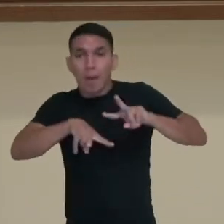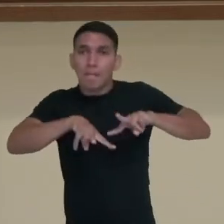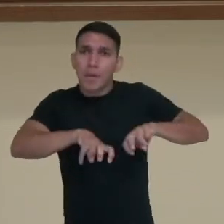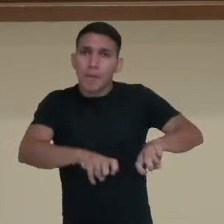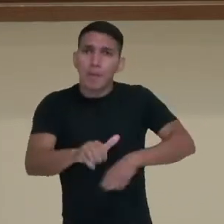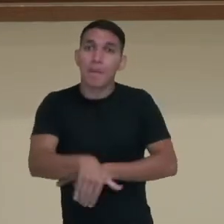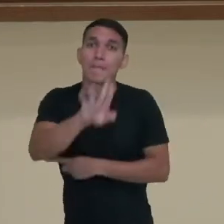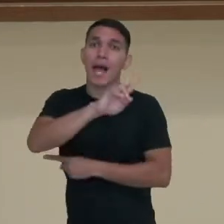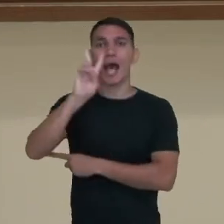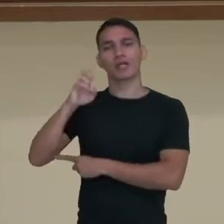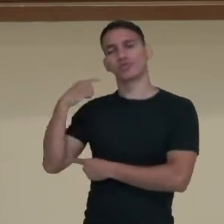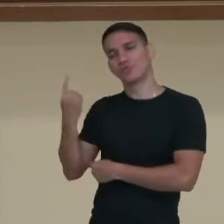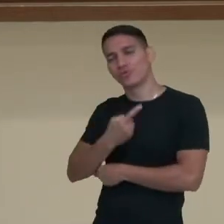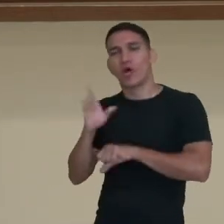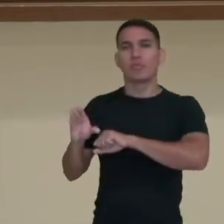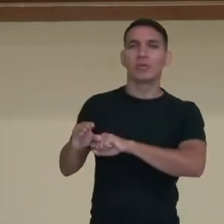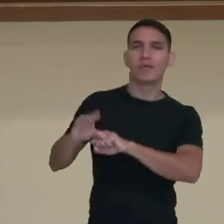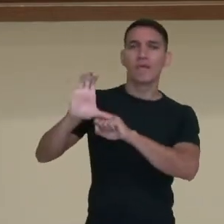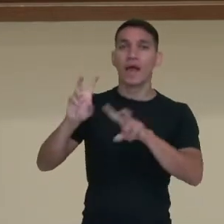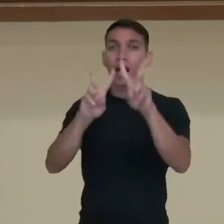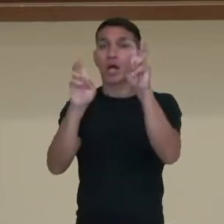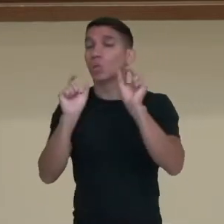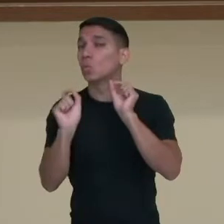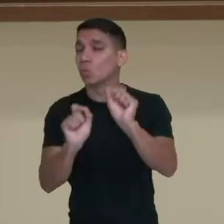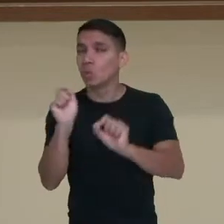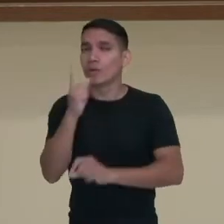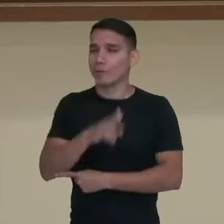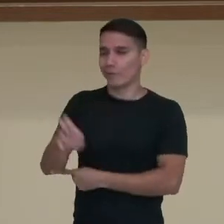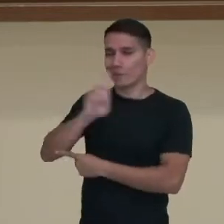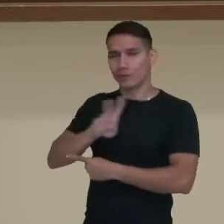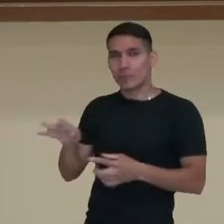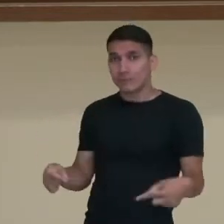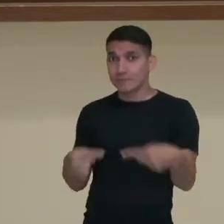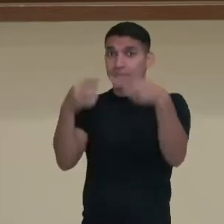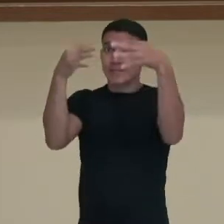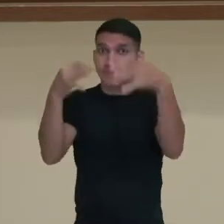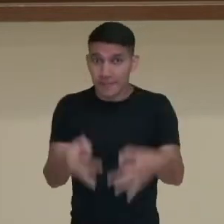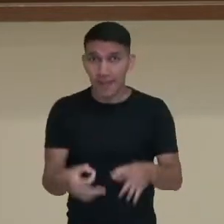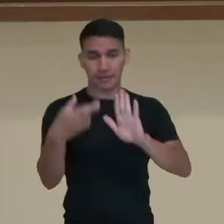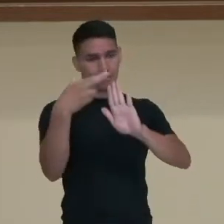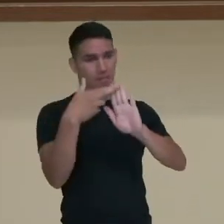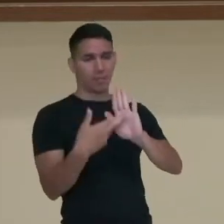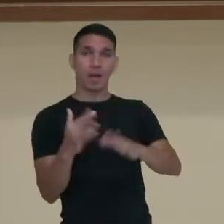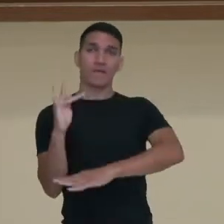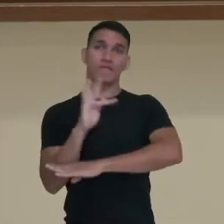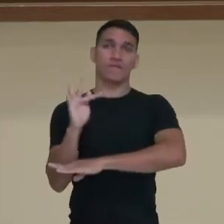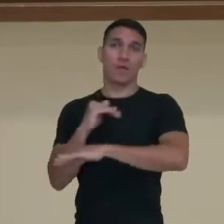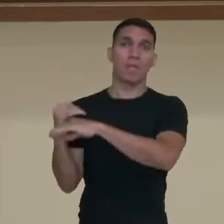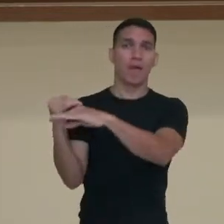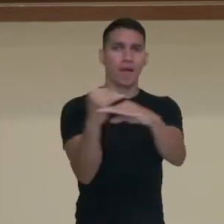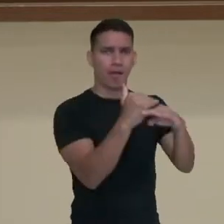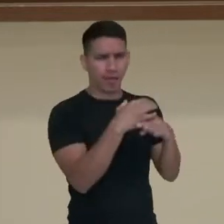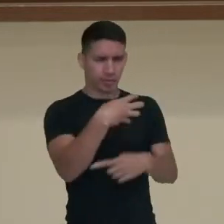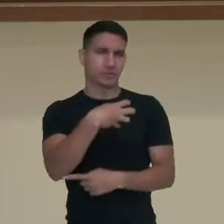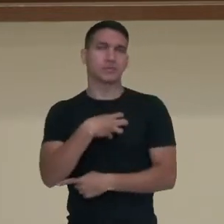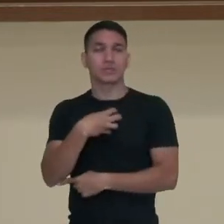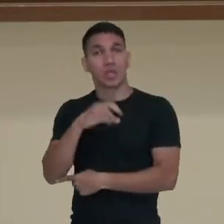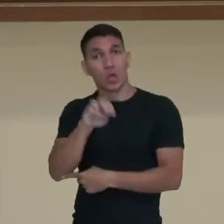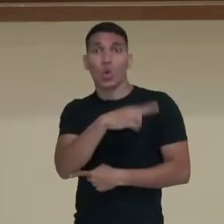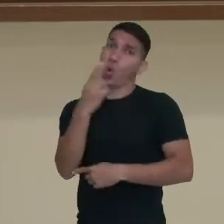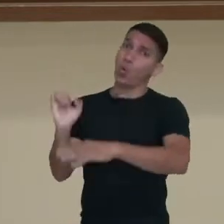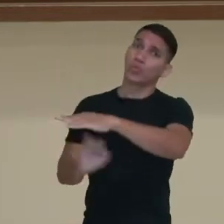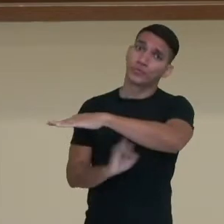pouco mais os nossos conhecimentos a respeito do uso adequado da norma padrão, da língua formal ou